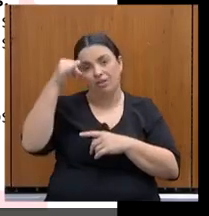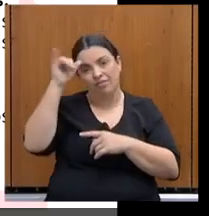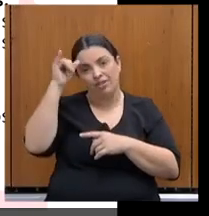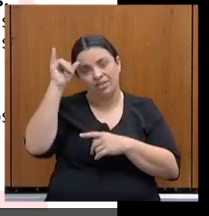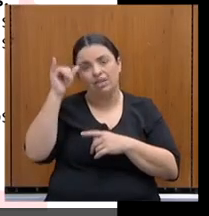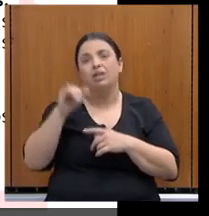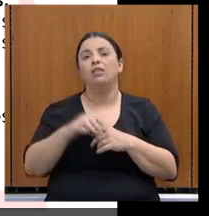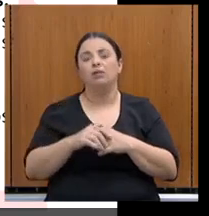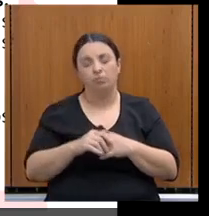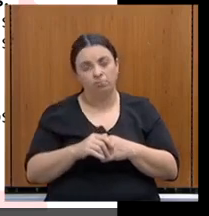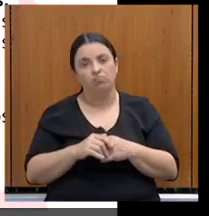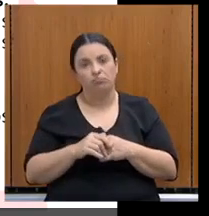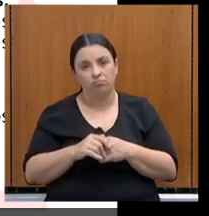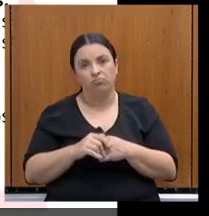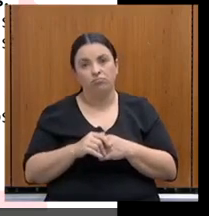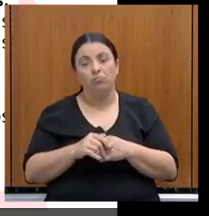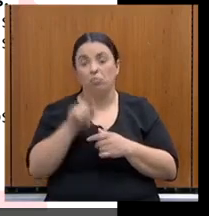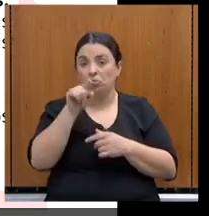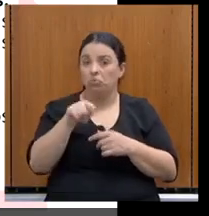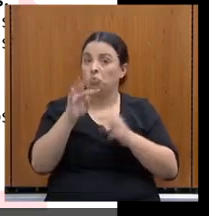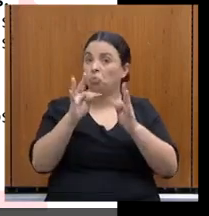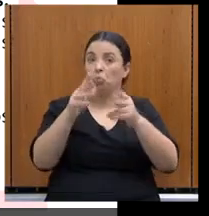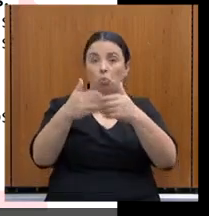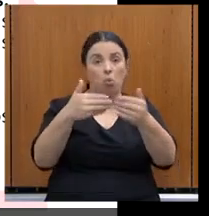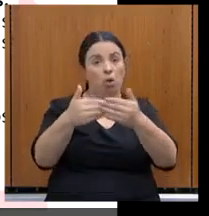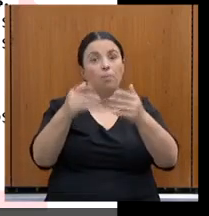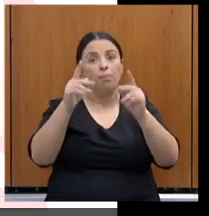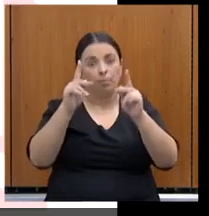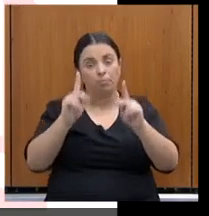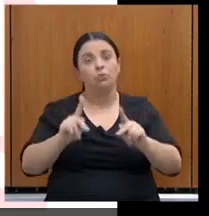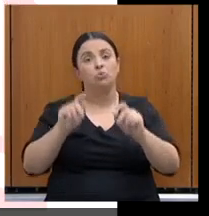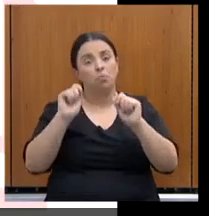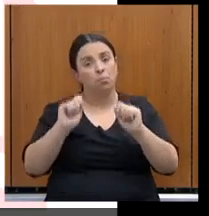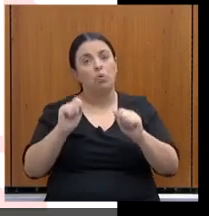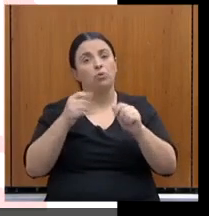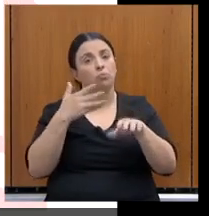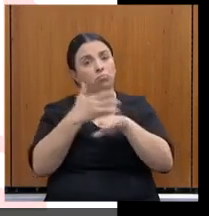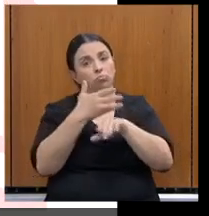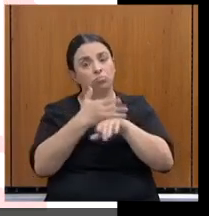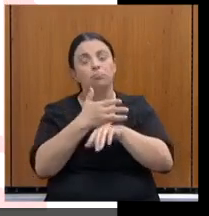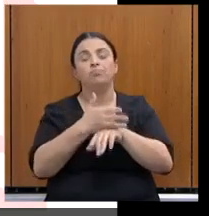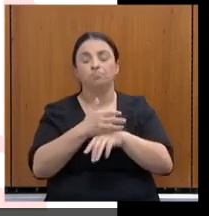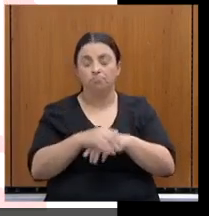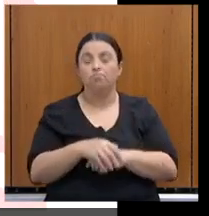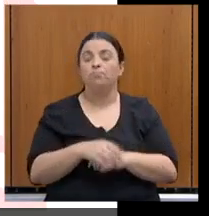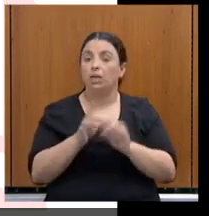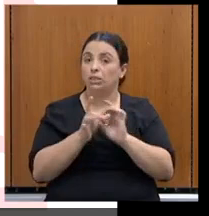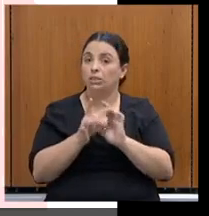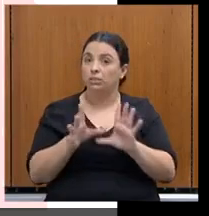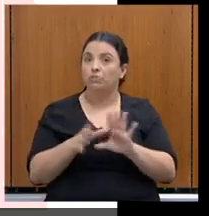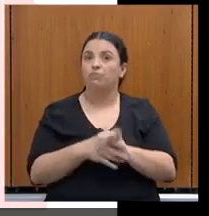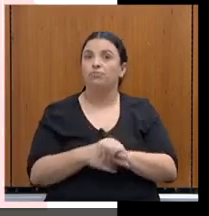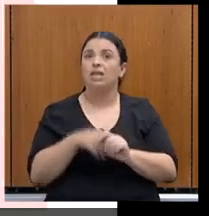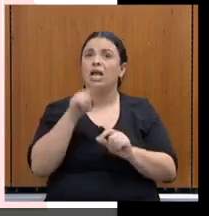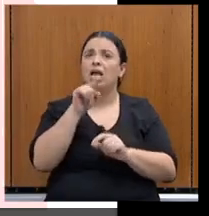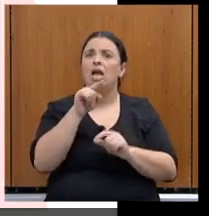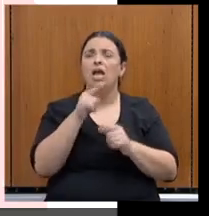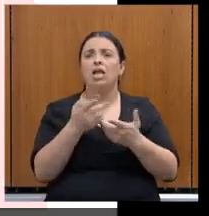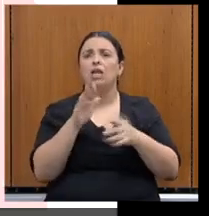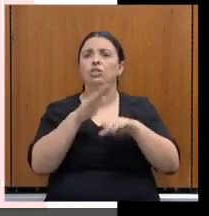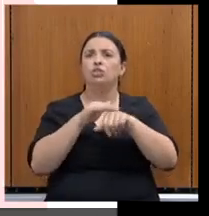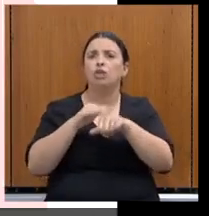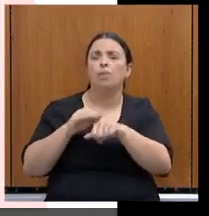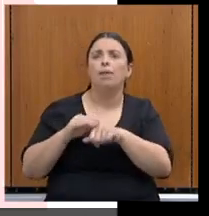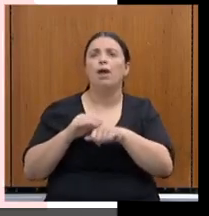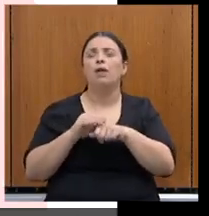para acesso a toda a população. Aqui, é só os íconos de chamada. Aí